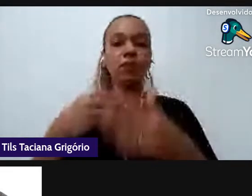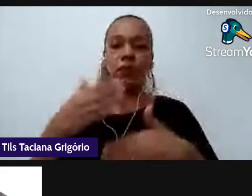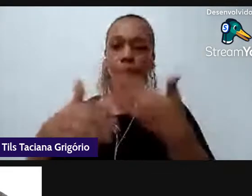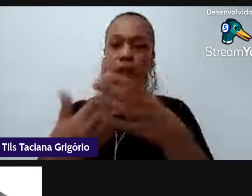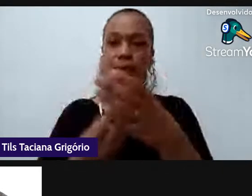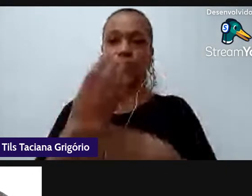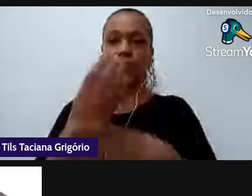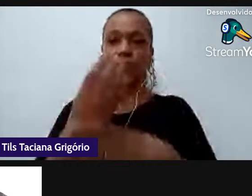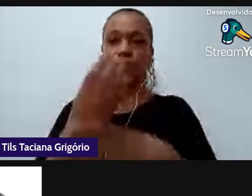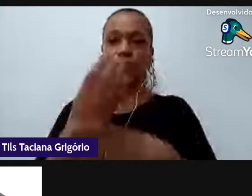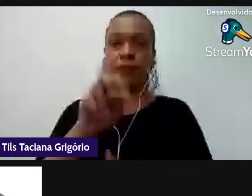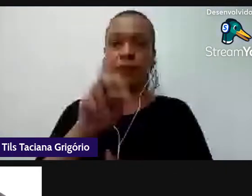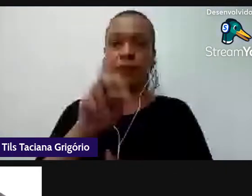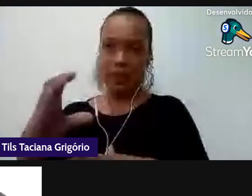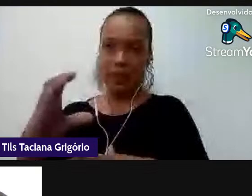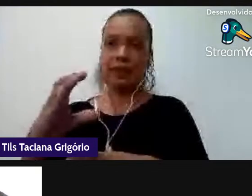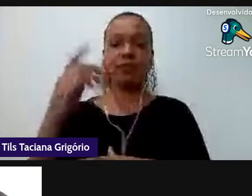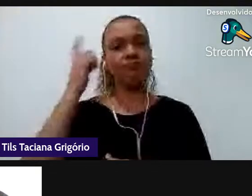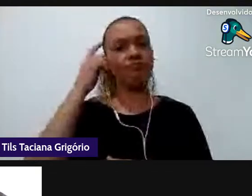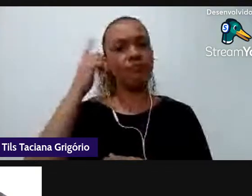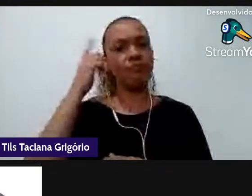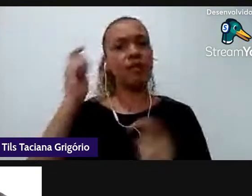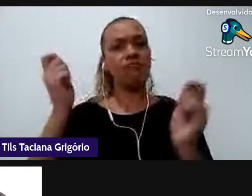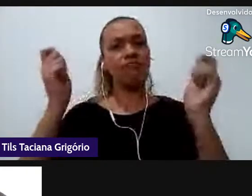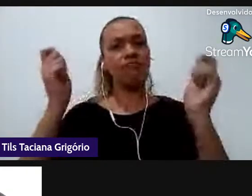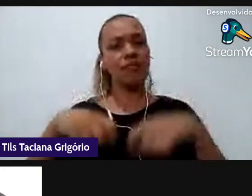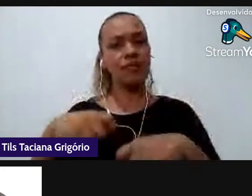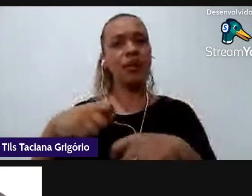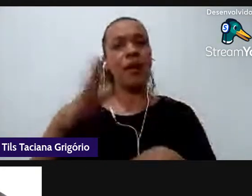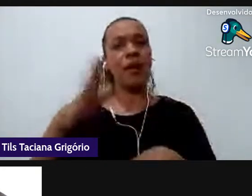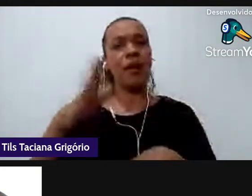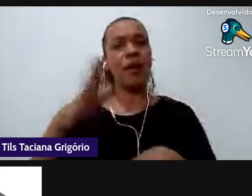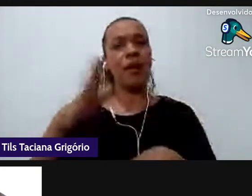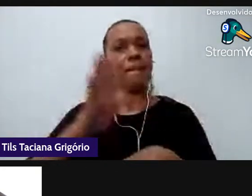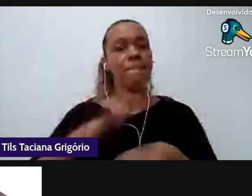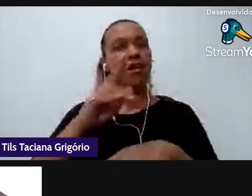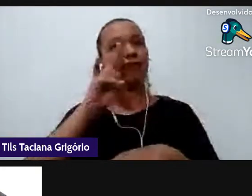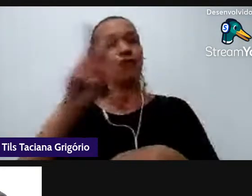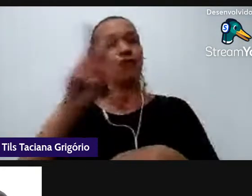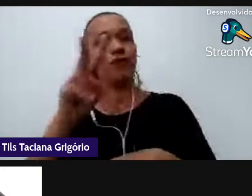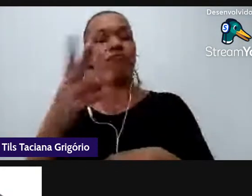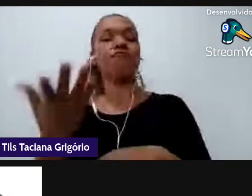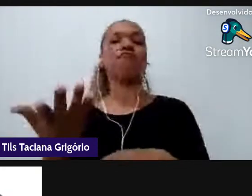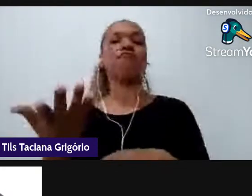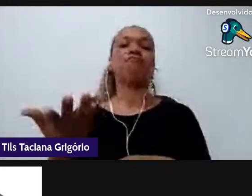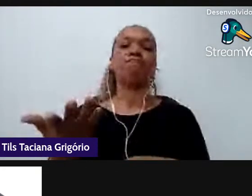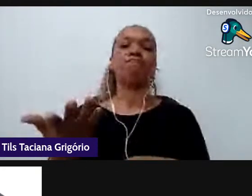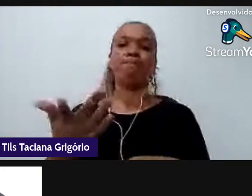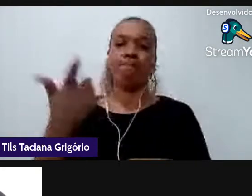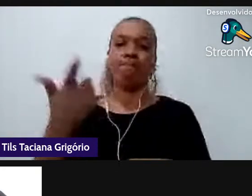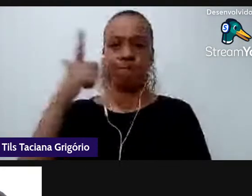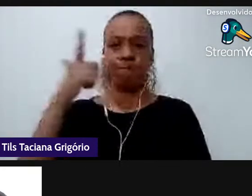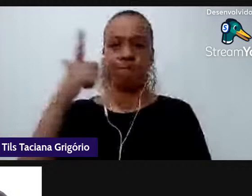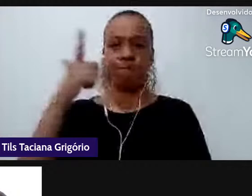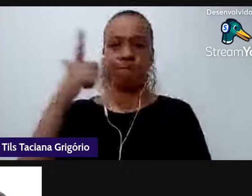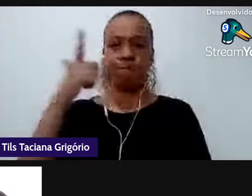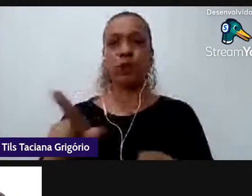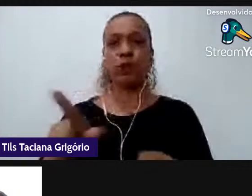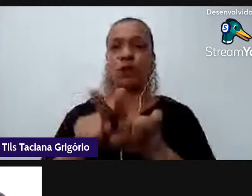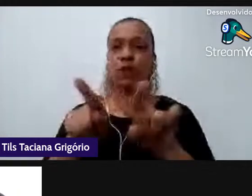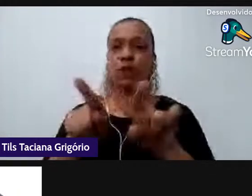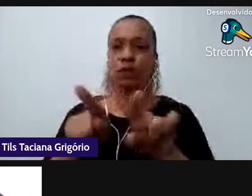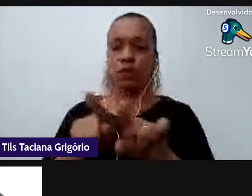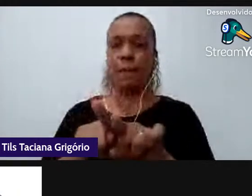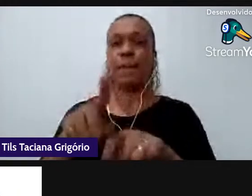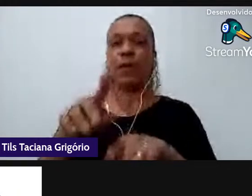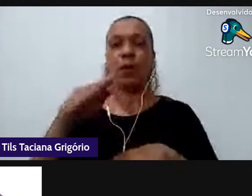vai se tornando vai ficando mais forte vai conseguindo implementar com mais claro não com